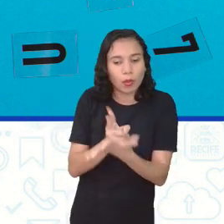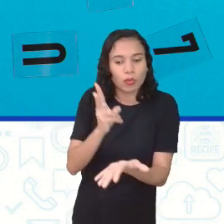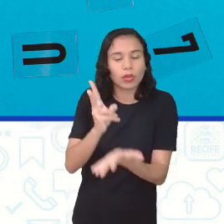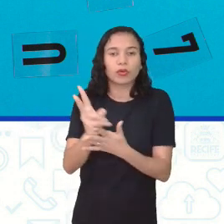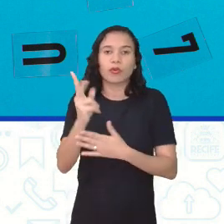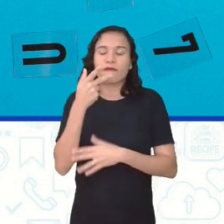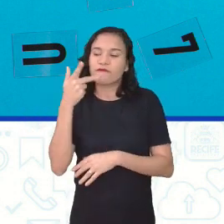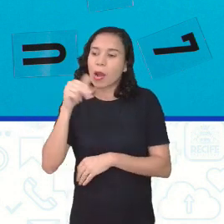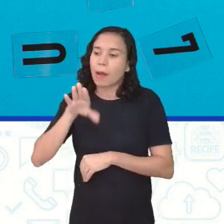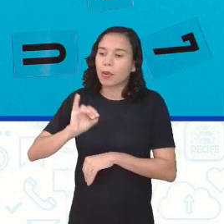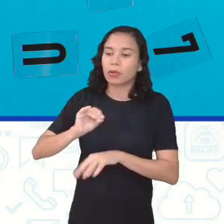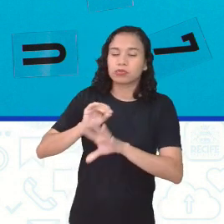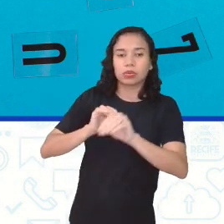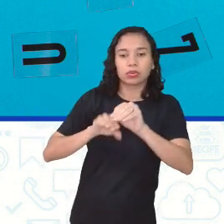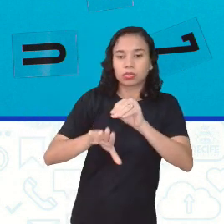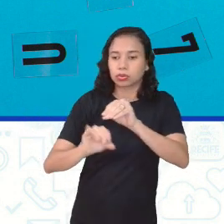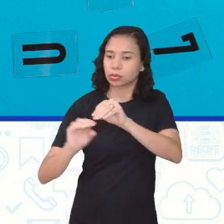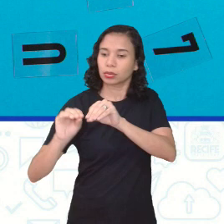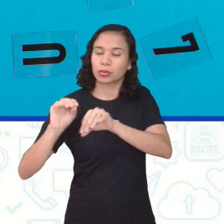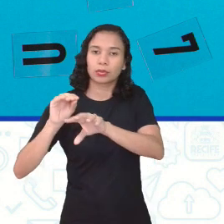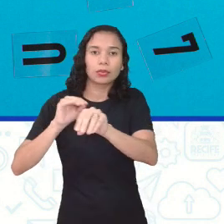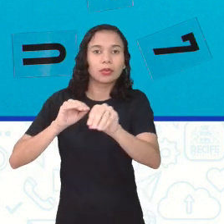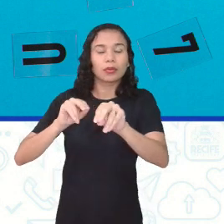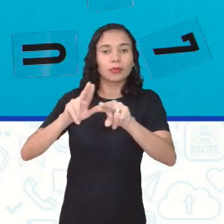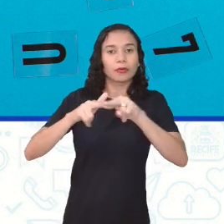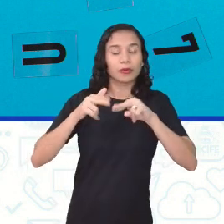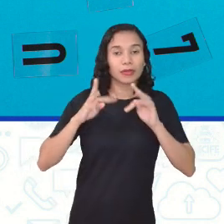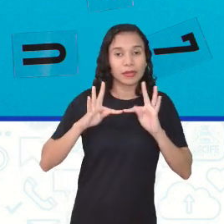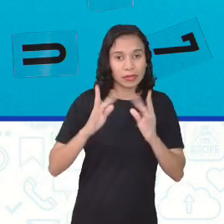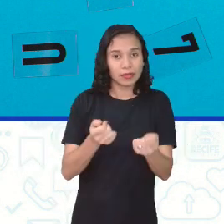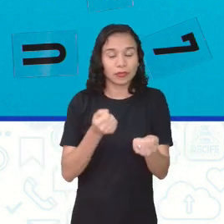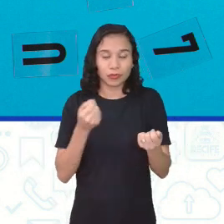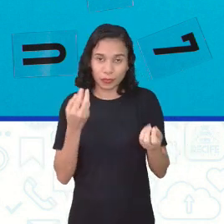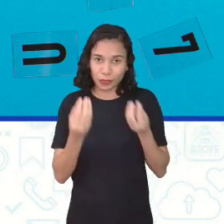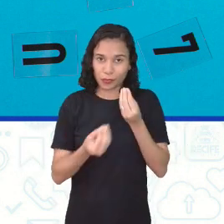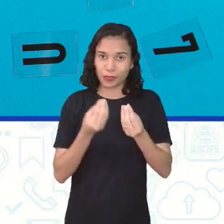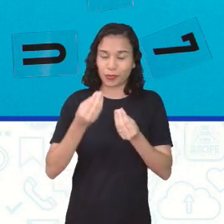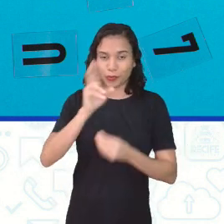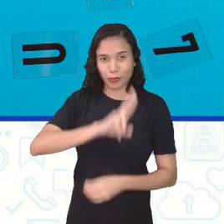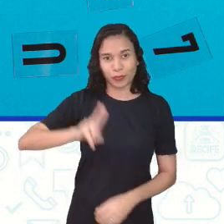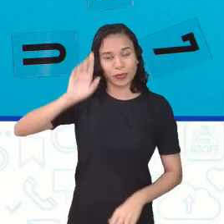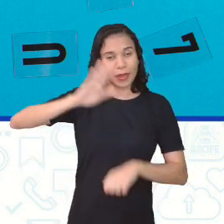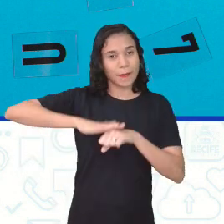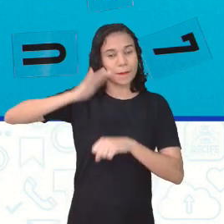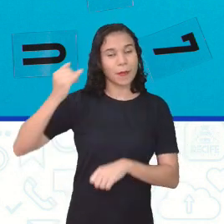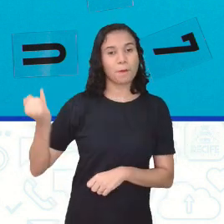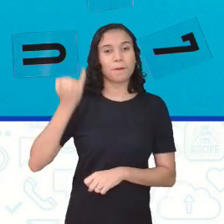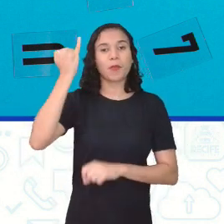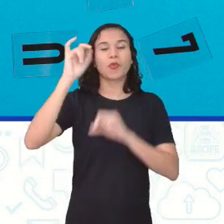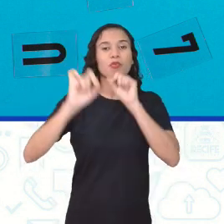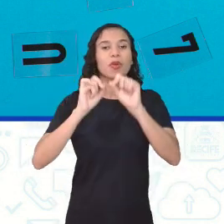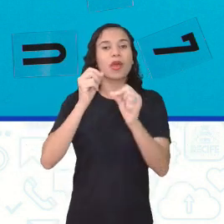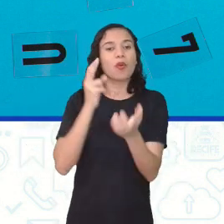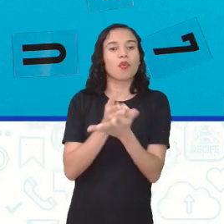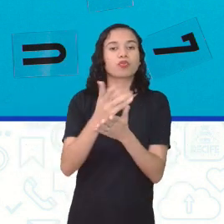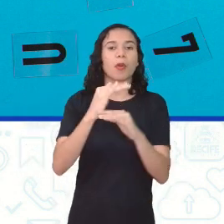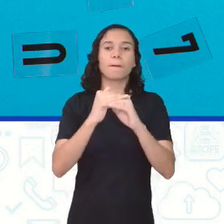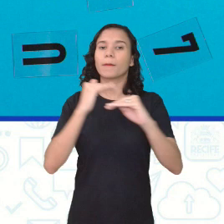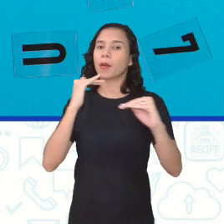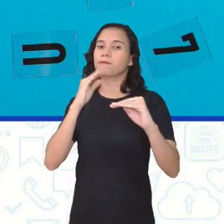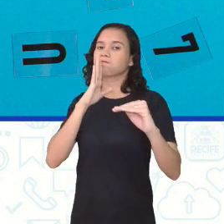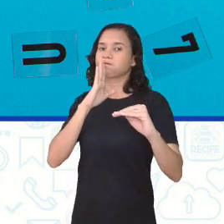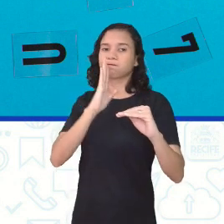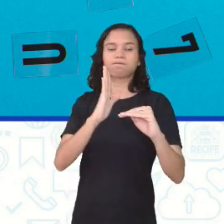contadas por outros homens-memória. E aí, toda essa versão, claro, o que é o mais importante ali se mantém intacto.